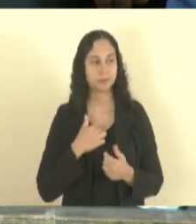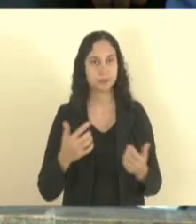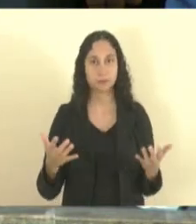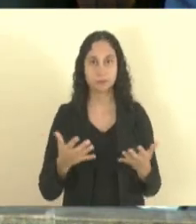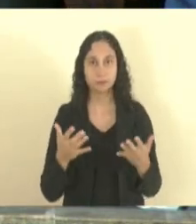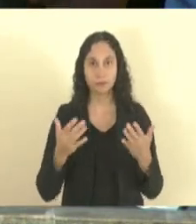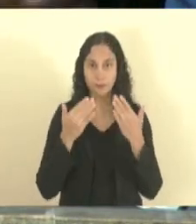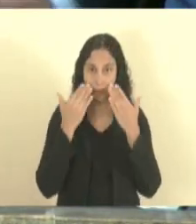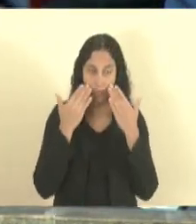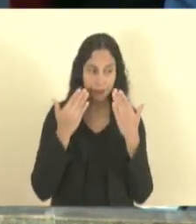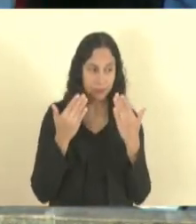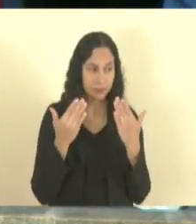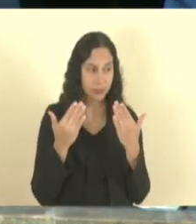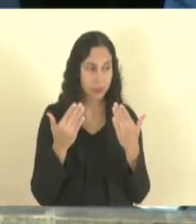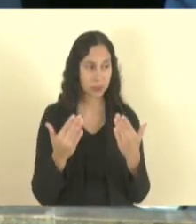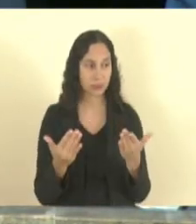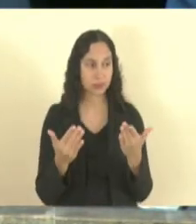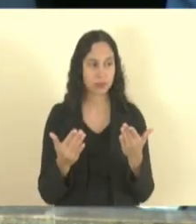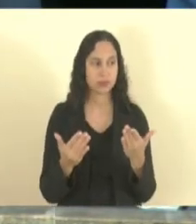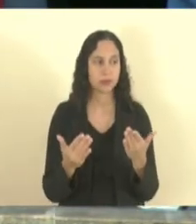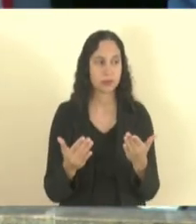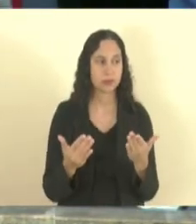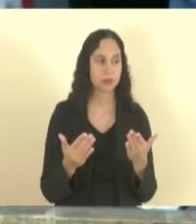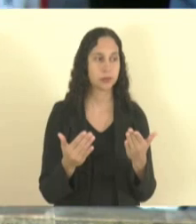fazer a apresentação do nosso